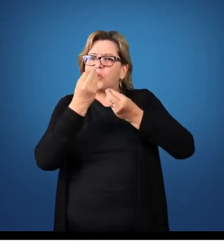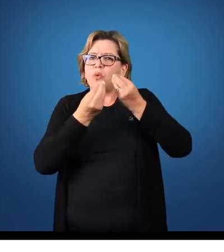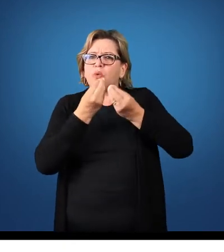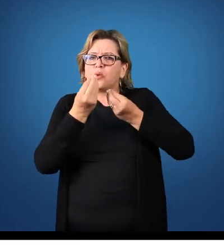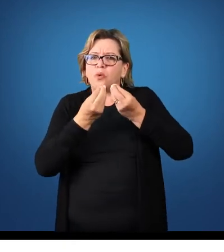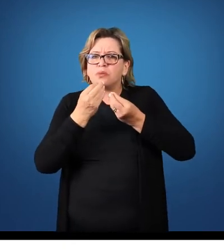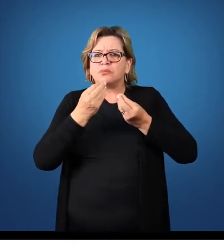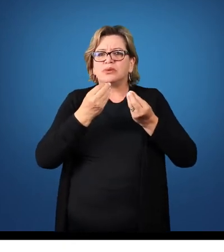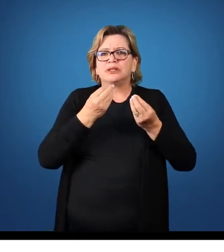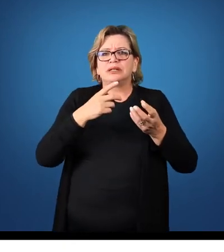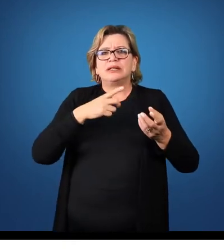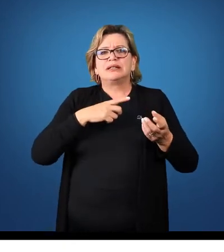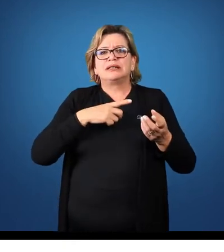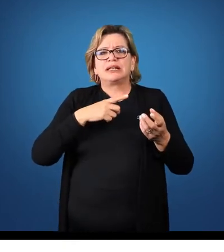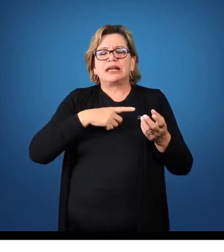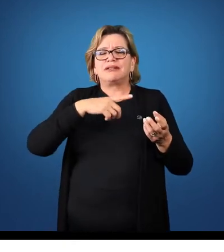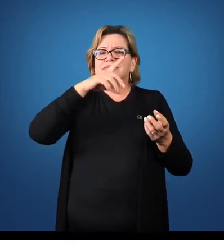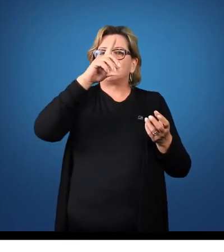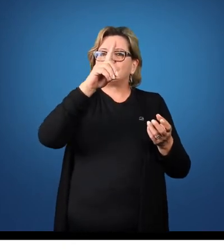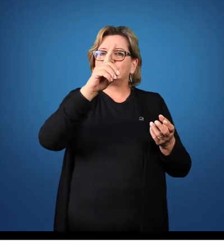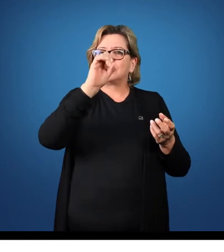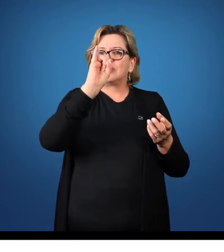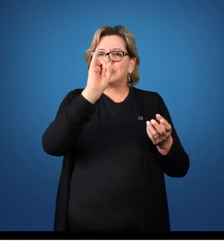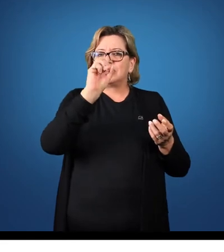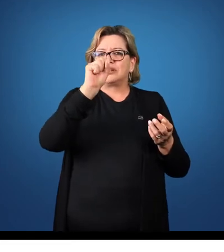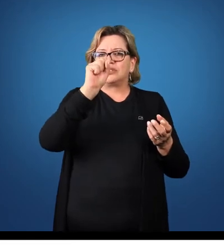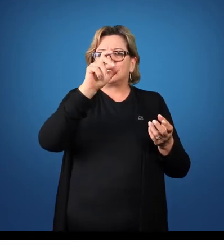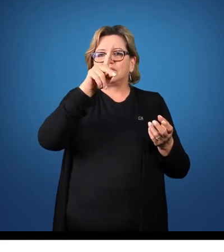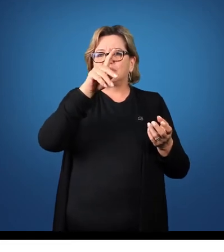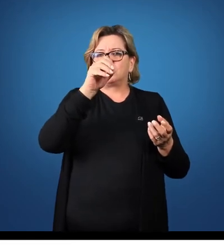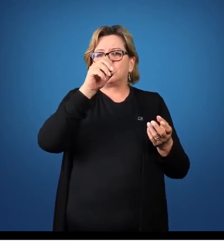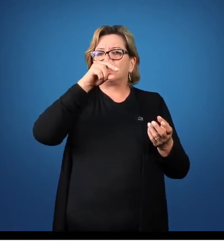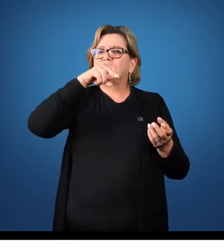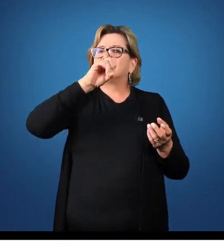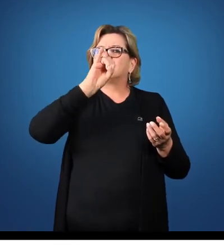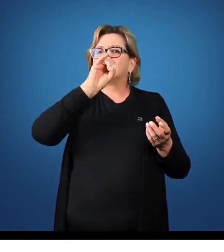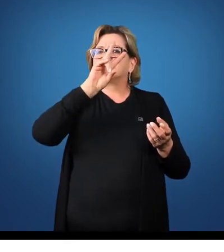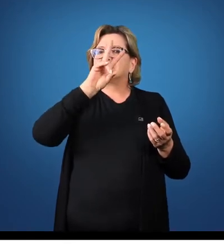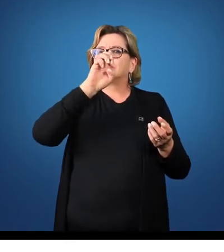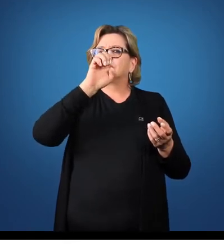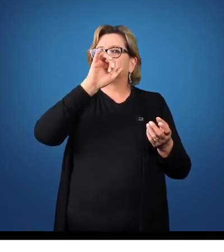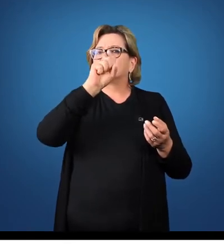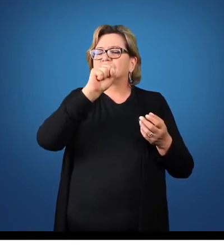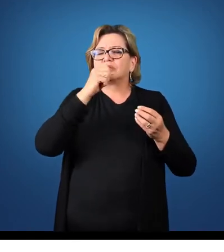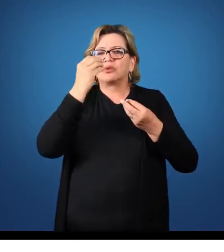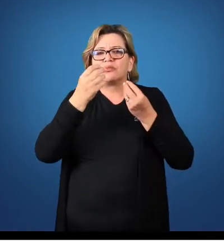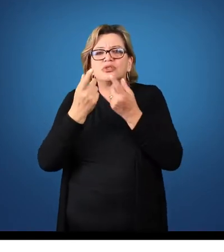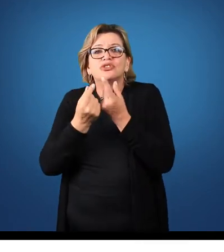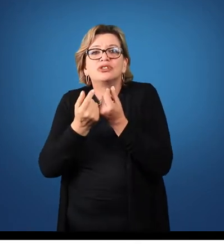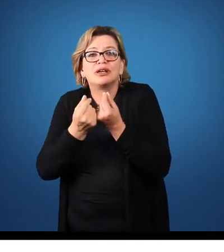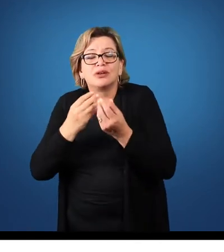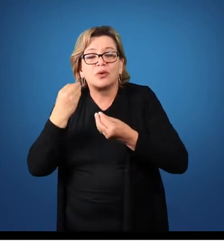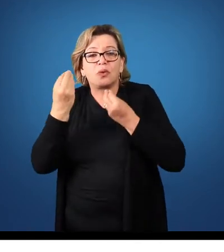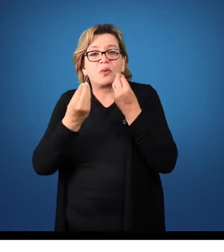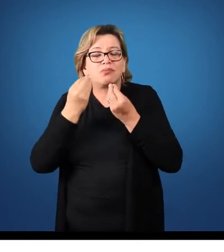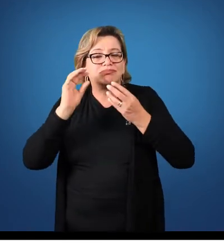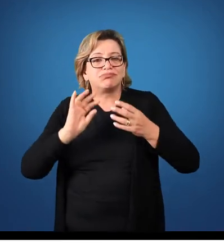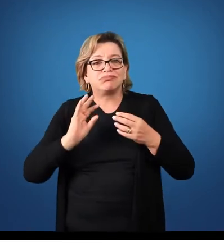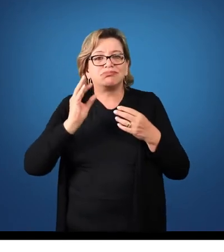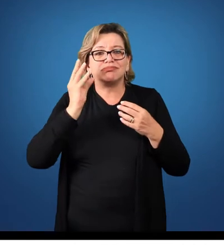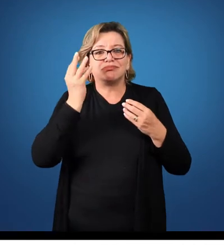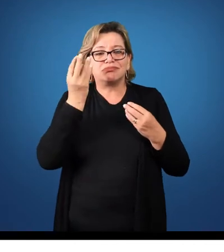disponíveis, as disponibilidades, ou seja, aqueles recursos financeiros que a entidade tem. Como é que eles foram